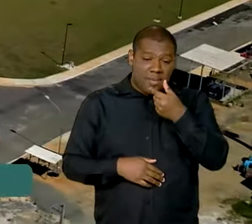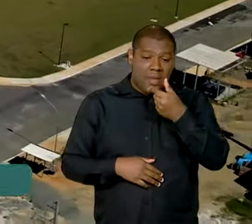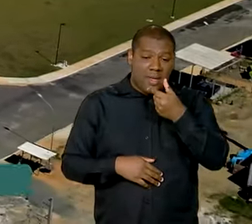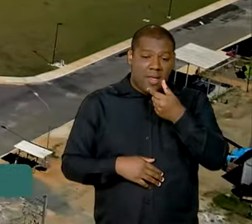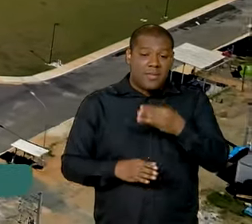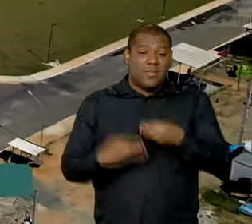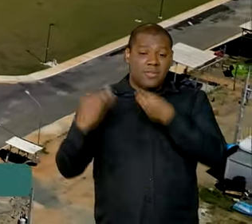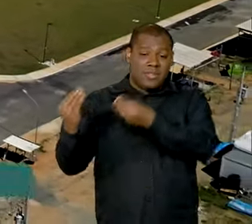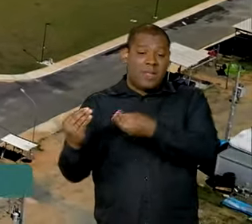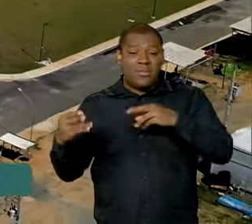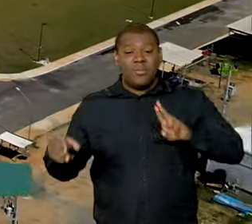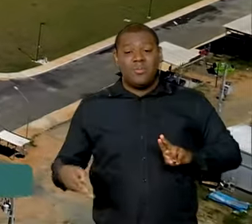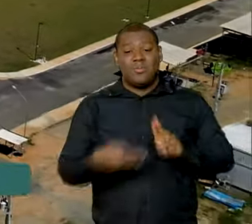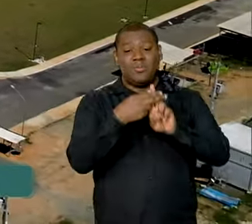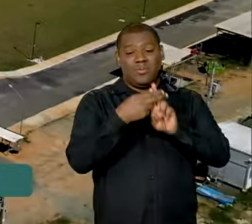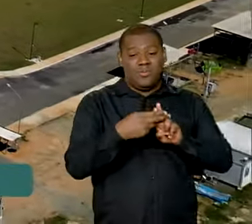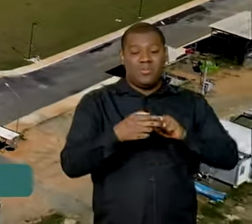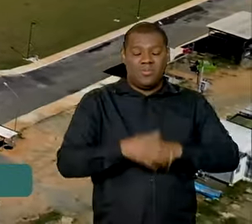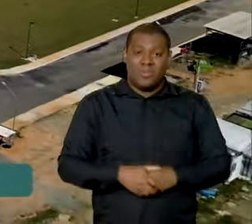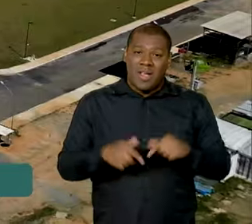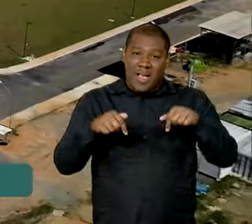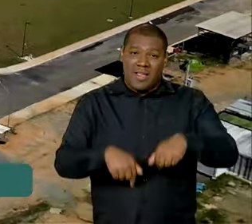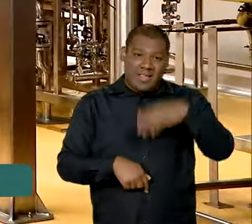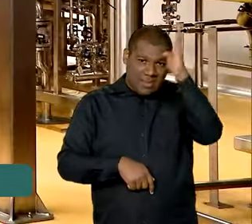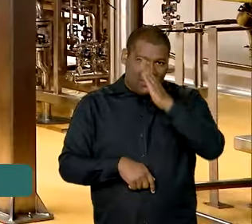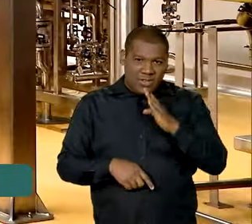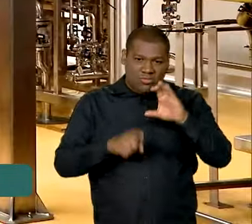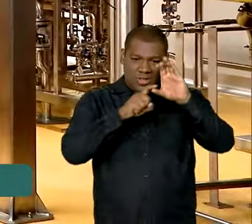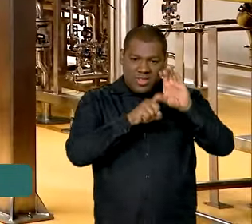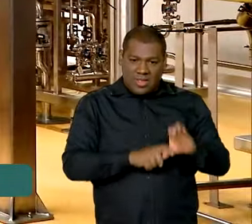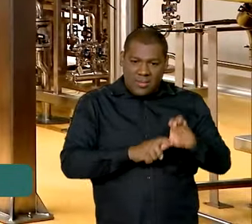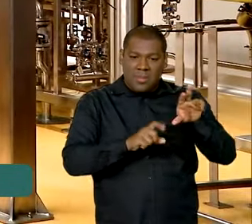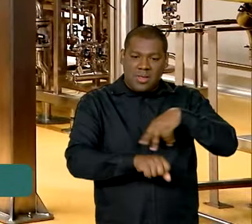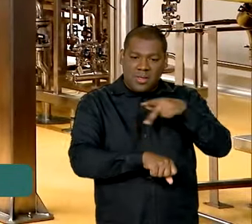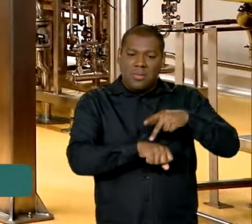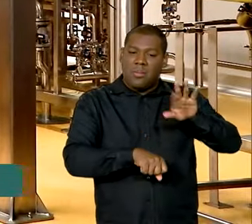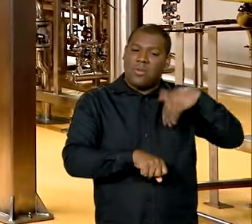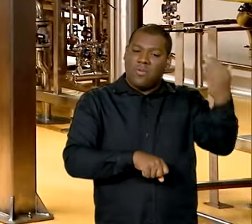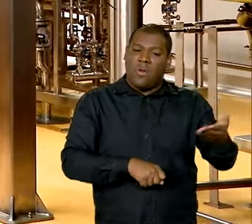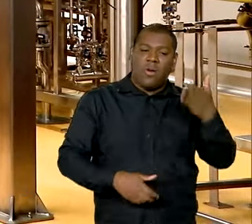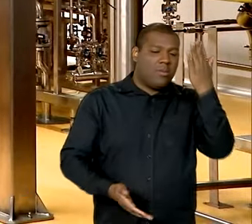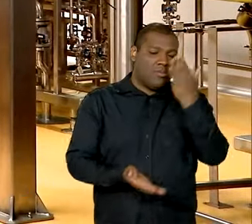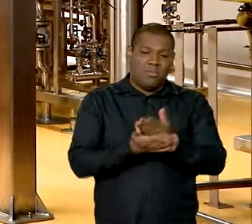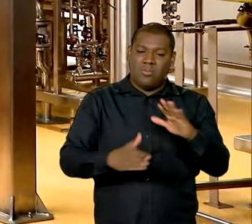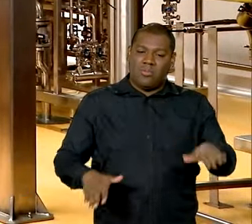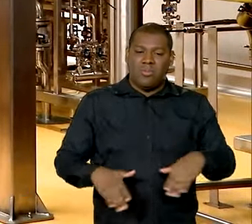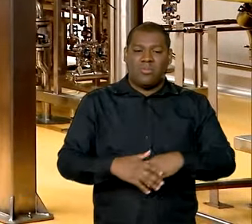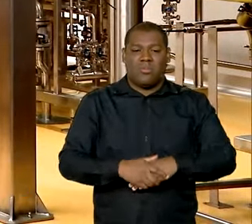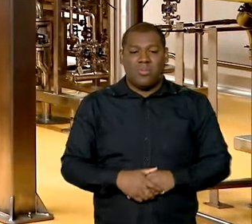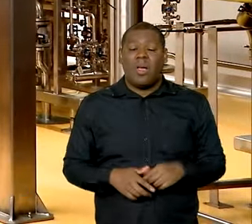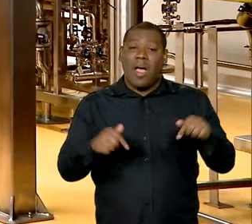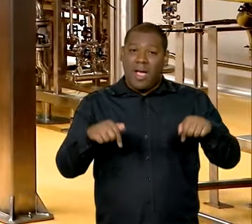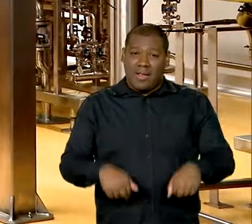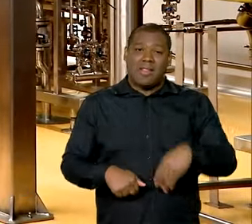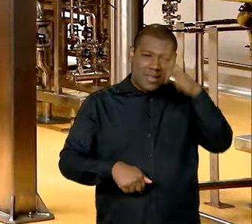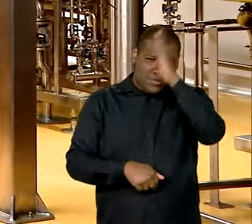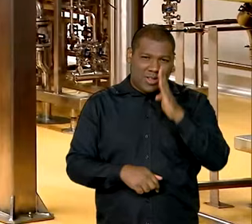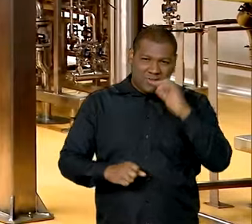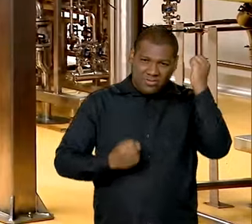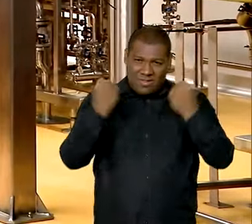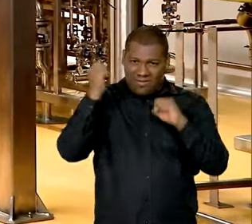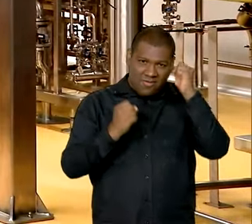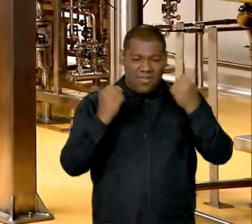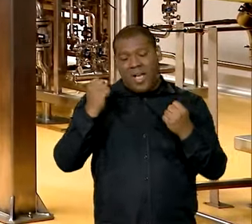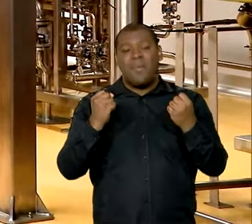eliminando assim a dependência externa. E uma vez tendo essa possibilidade de produção no Brasil, o Brasil vai ter a soberania na